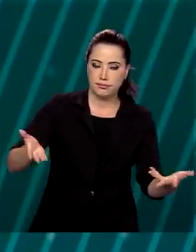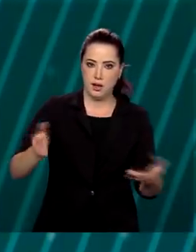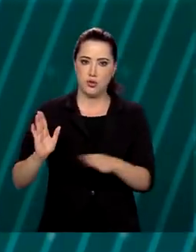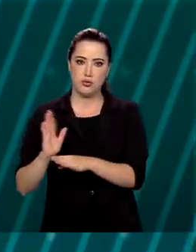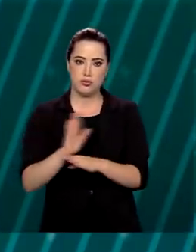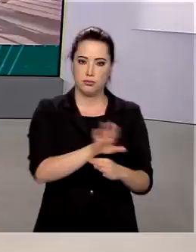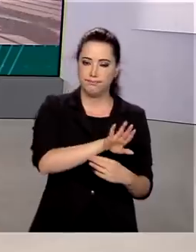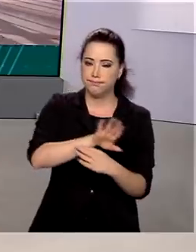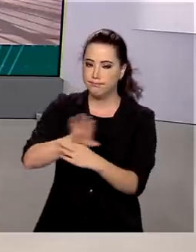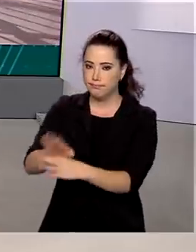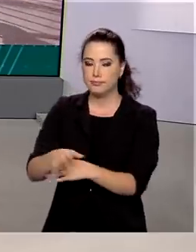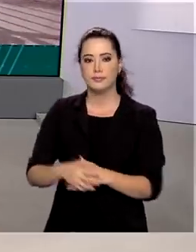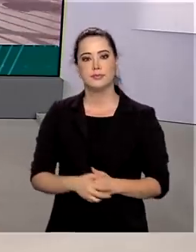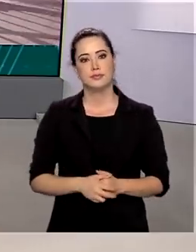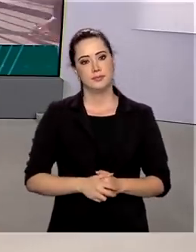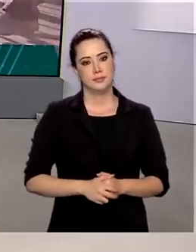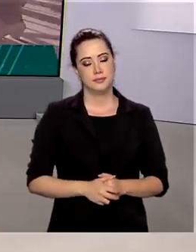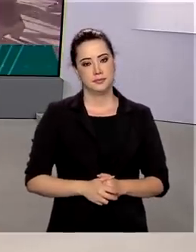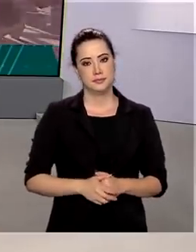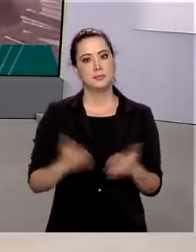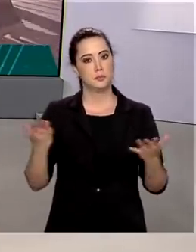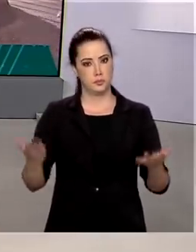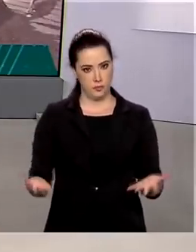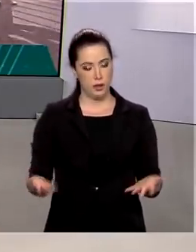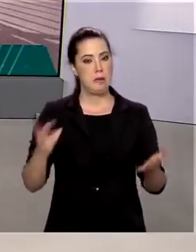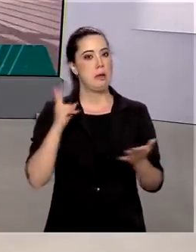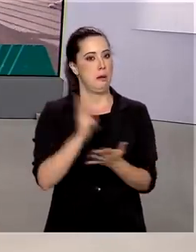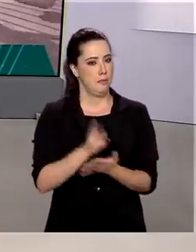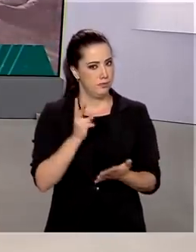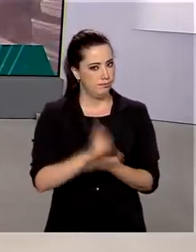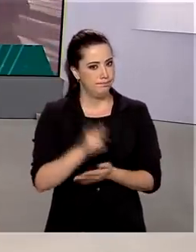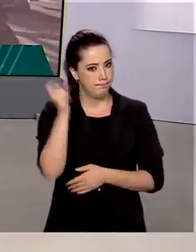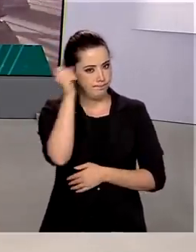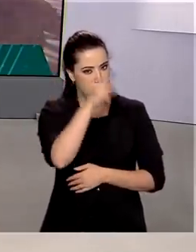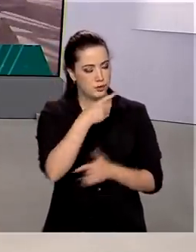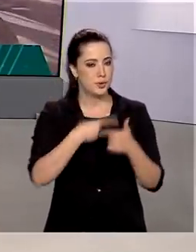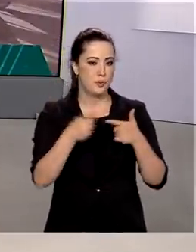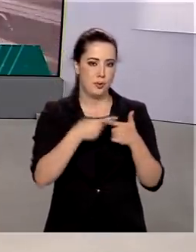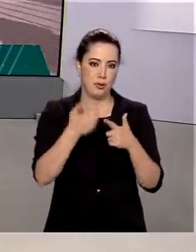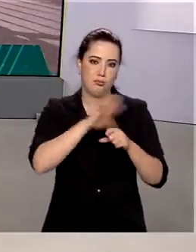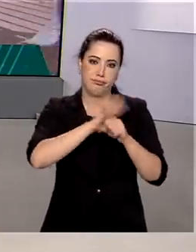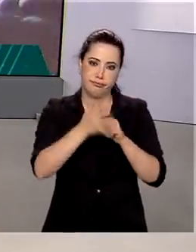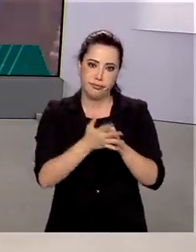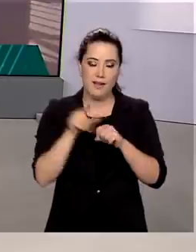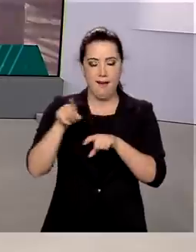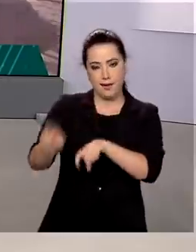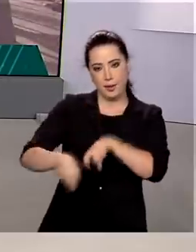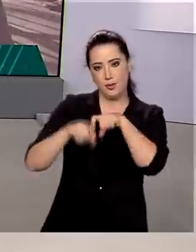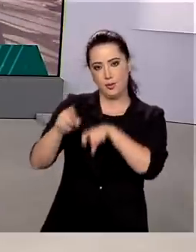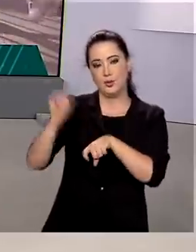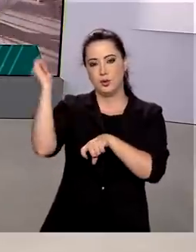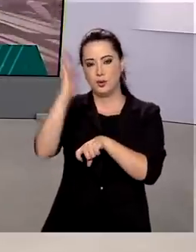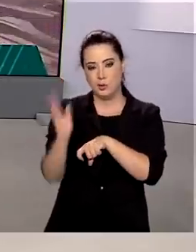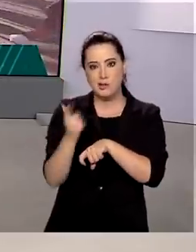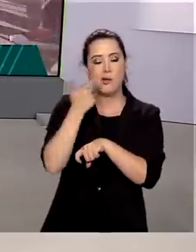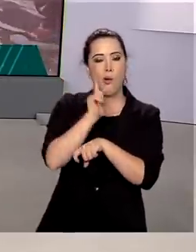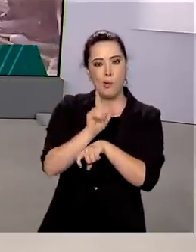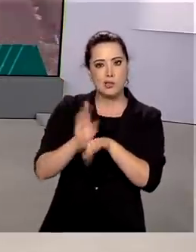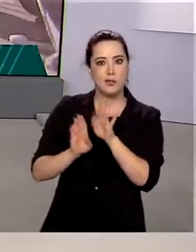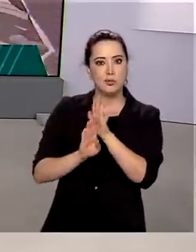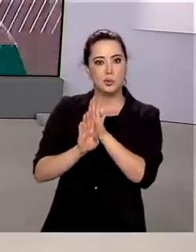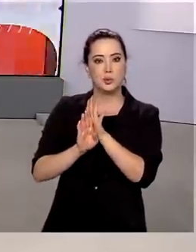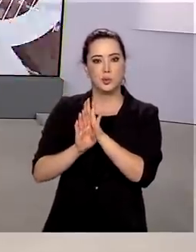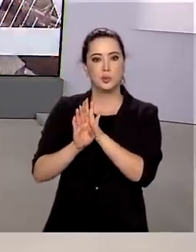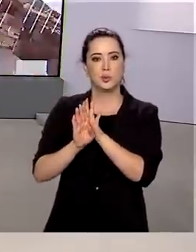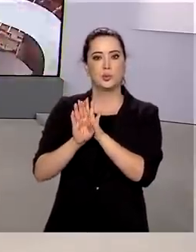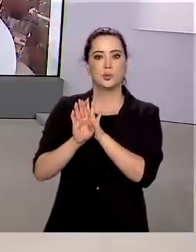iniciativas. Apesar das dificuldades causadas pela pandemia, o agronegócio brasileiro conseguiu crescer.